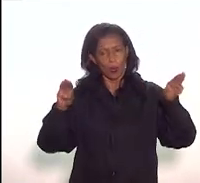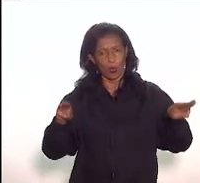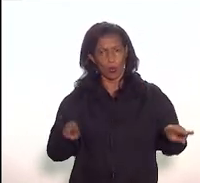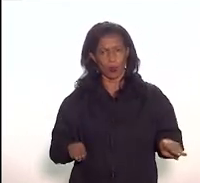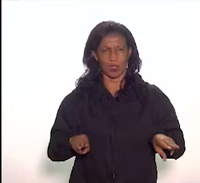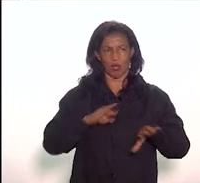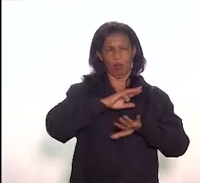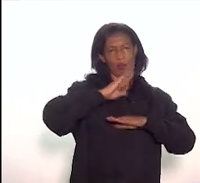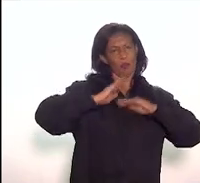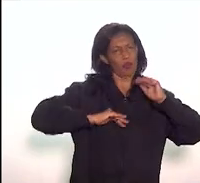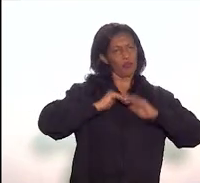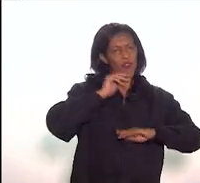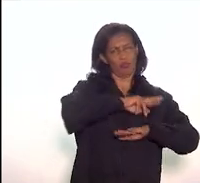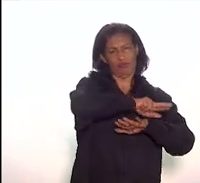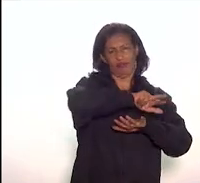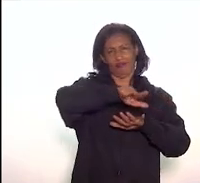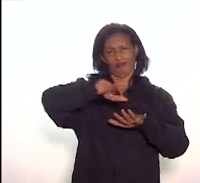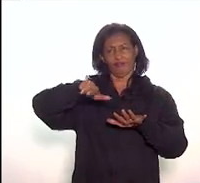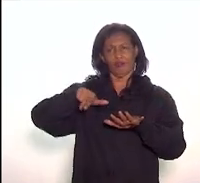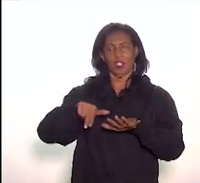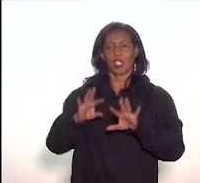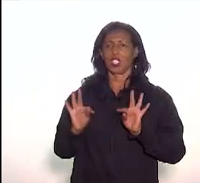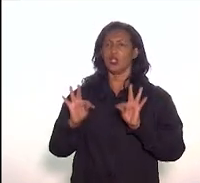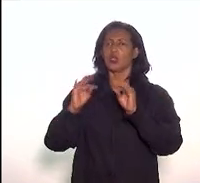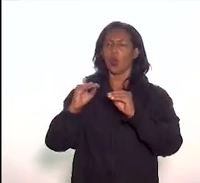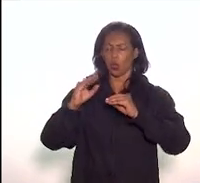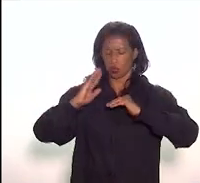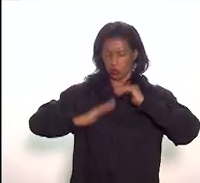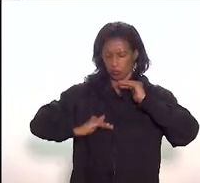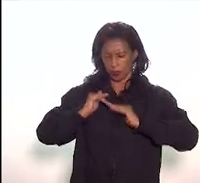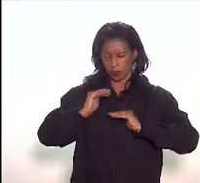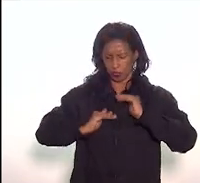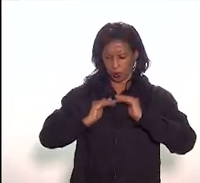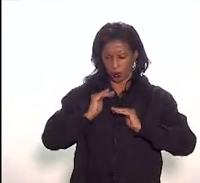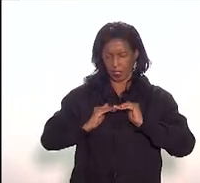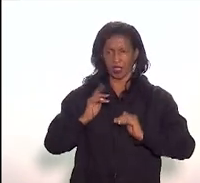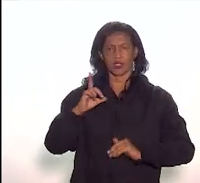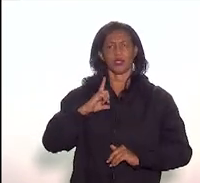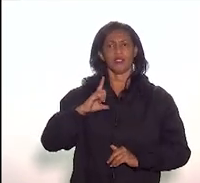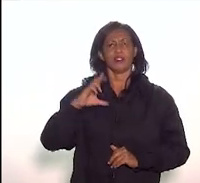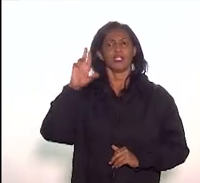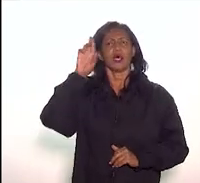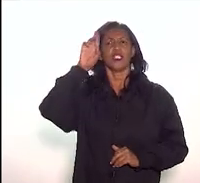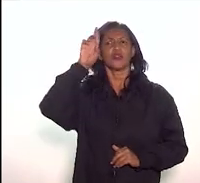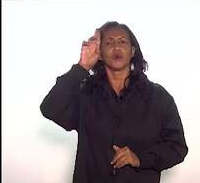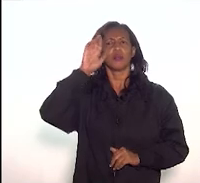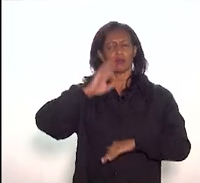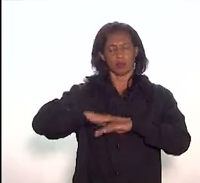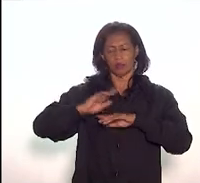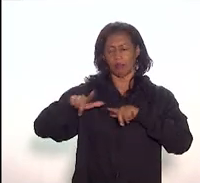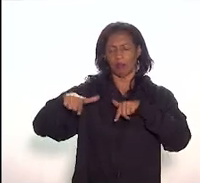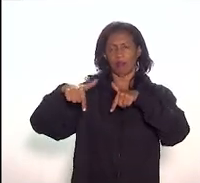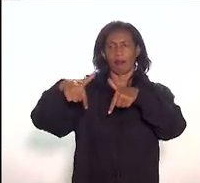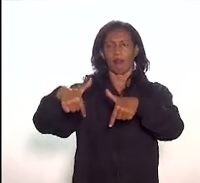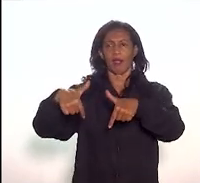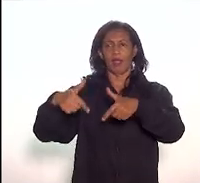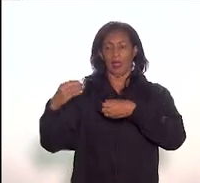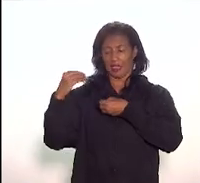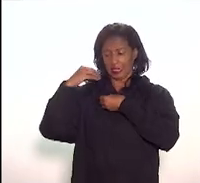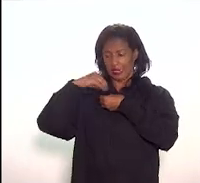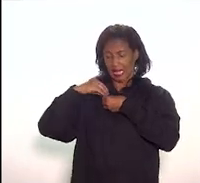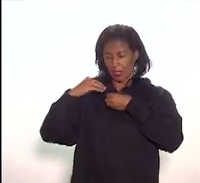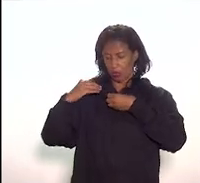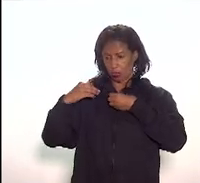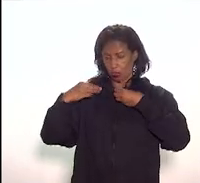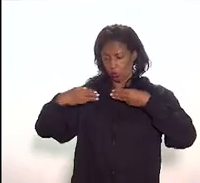multidisciplinar e todos os profissionais que nele atuam têm uma responsabilidade de atuar, quer seja no interior do museu ou